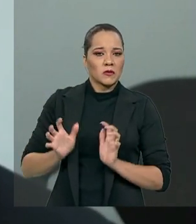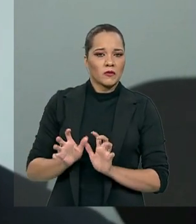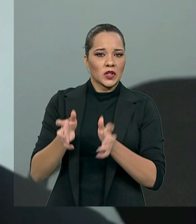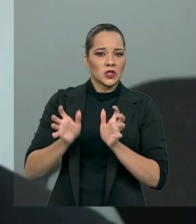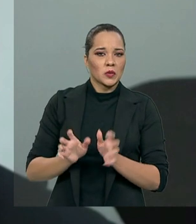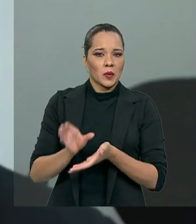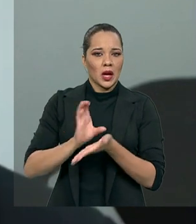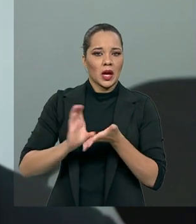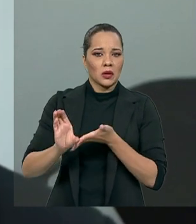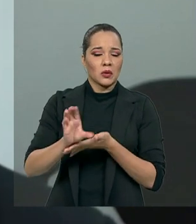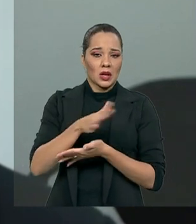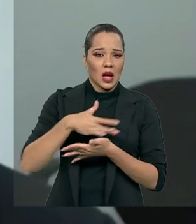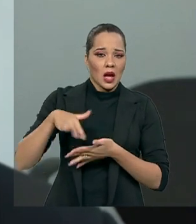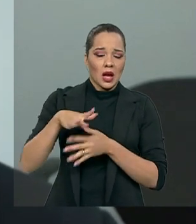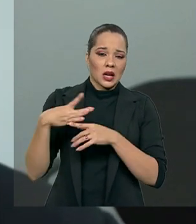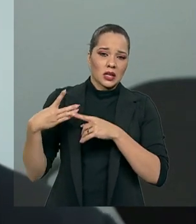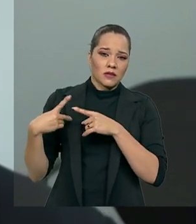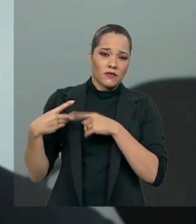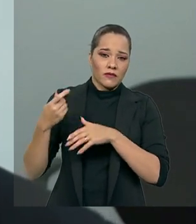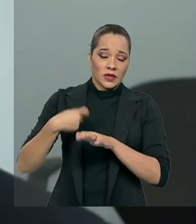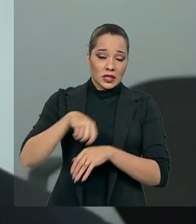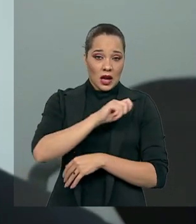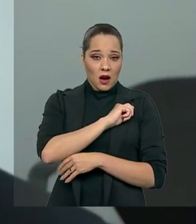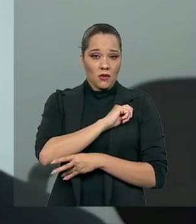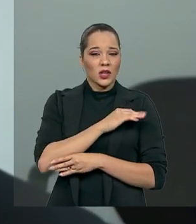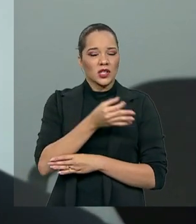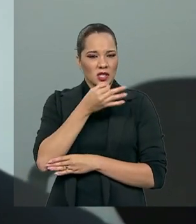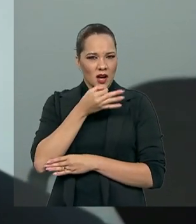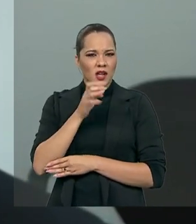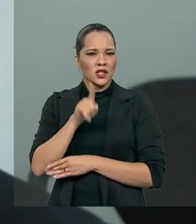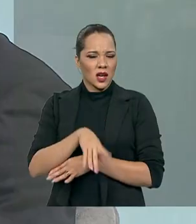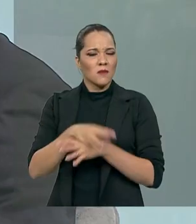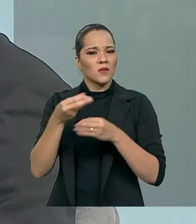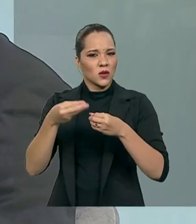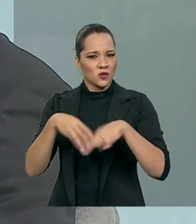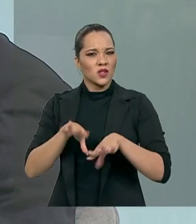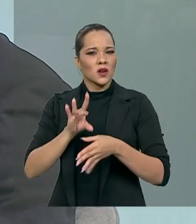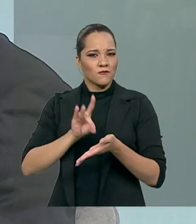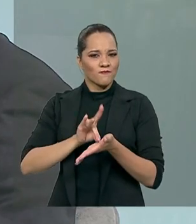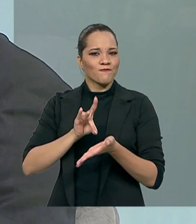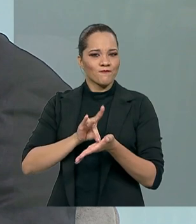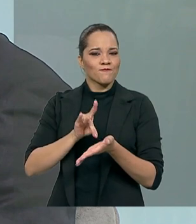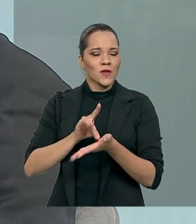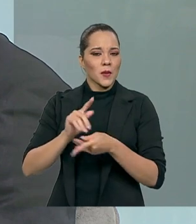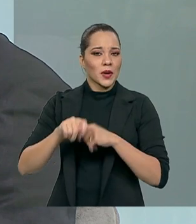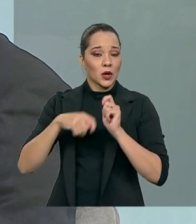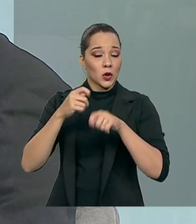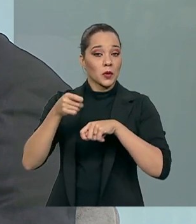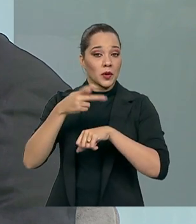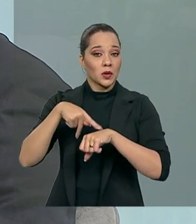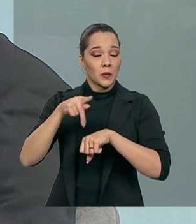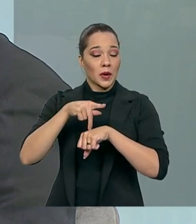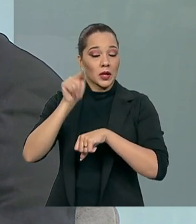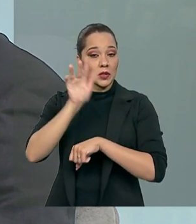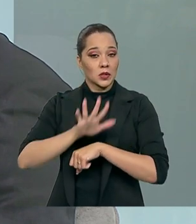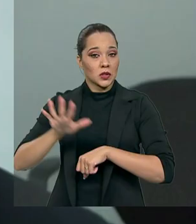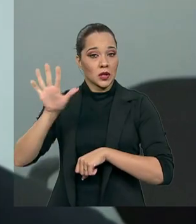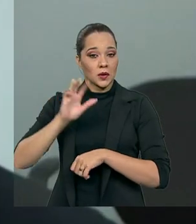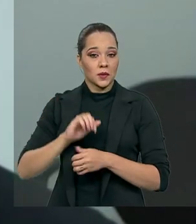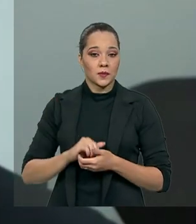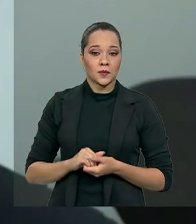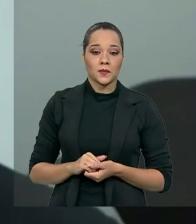na questão da guerra fiscal, que inclusive a gente acha que é realmente prejudicial para a economia do país como um todo,